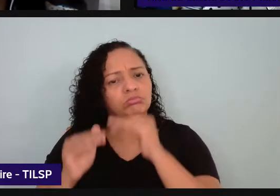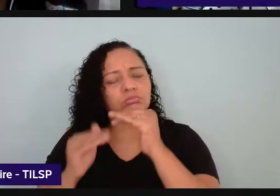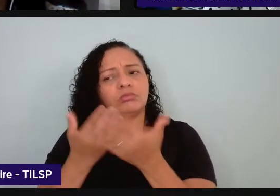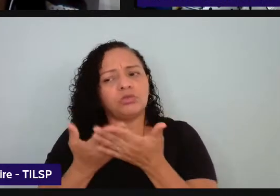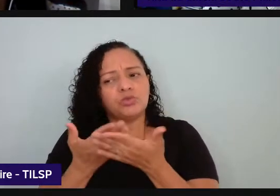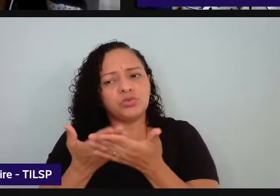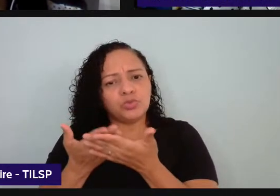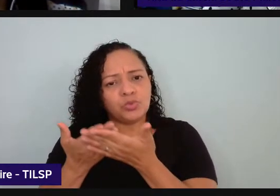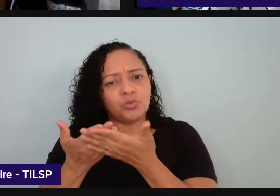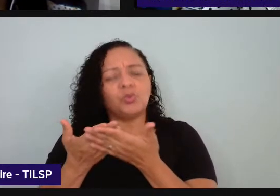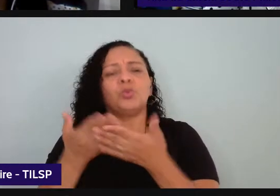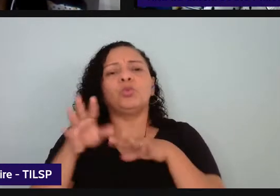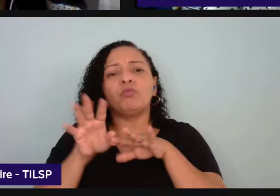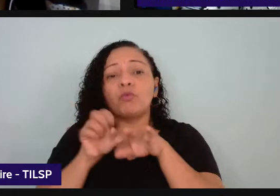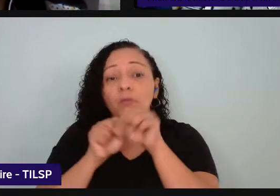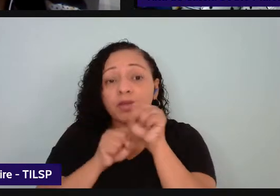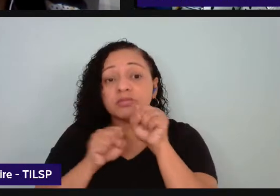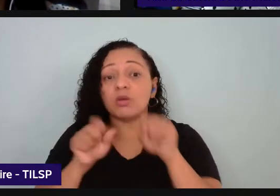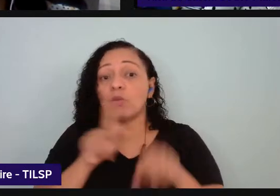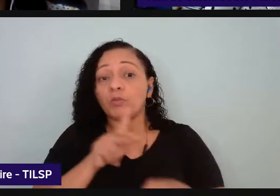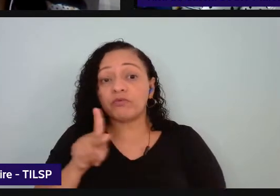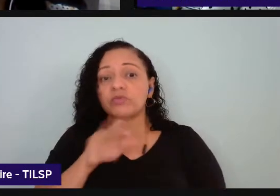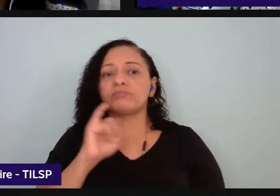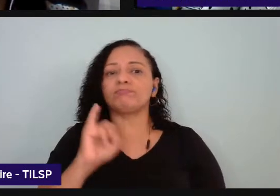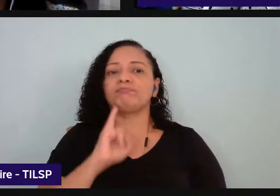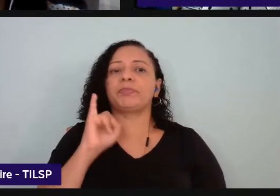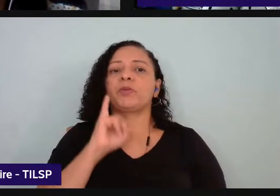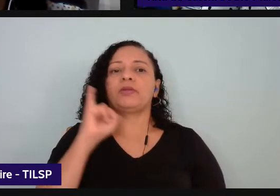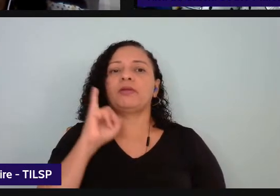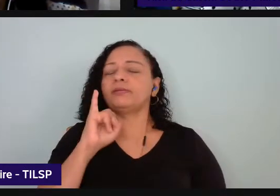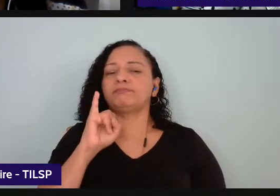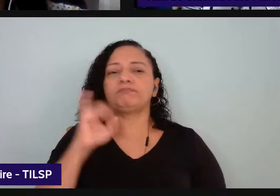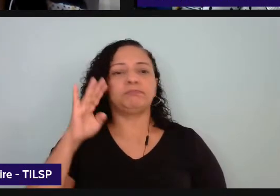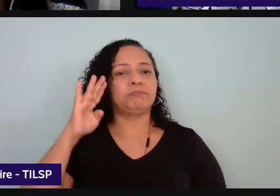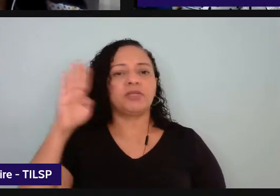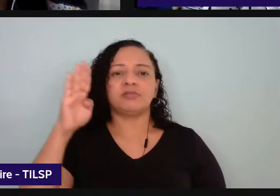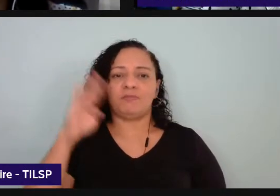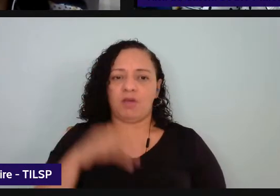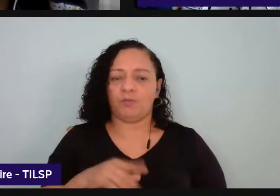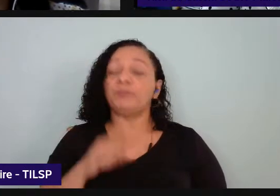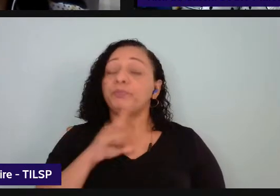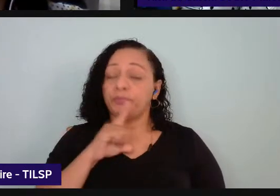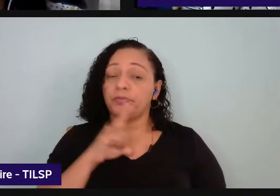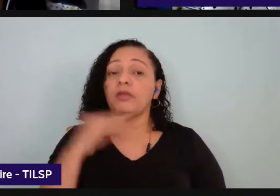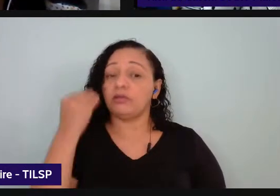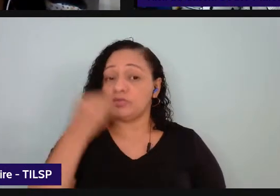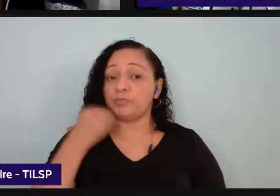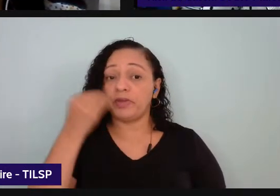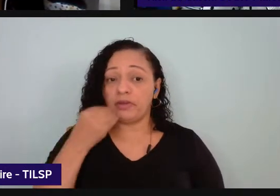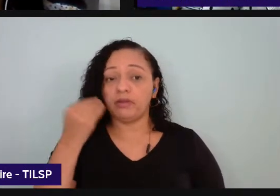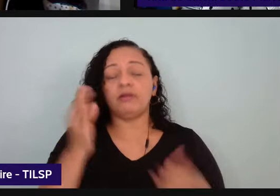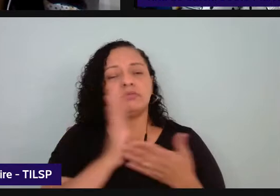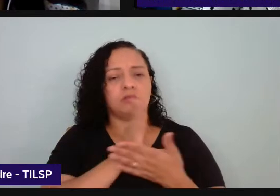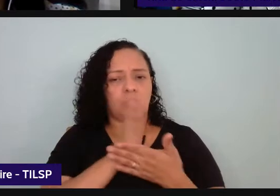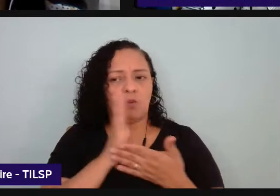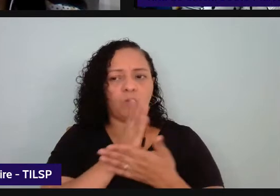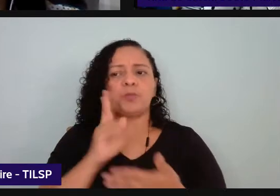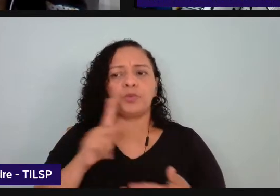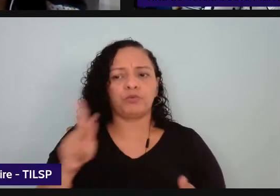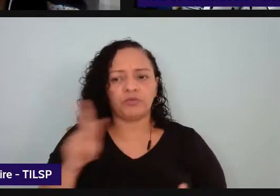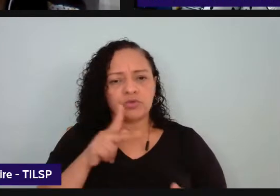nosso professor nós já temos essas experiências de agora algumas necessidades o professor ele precisou se